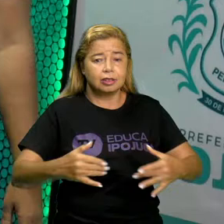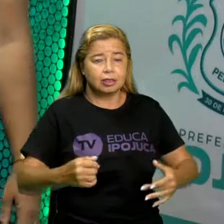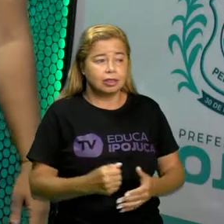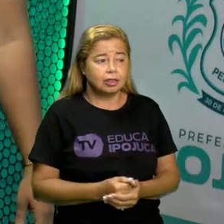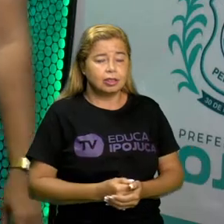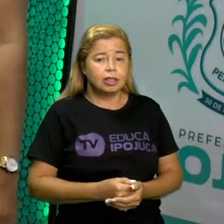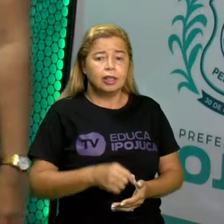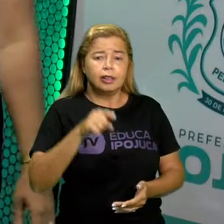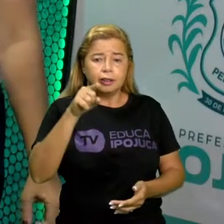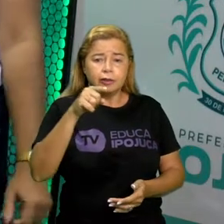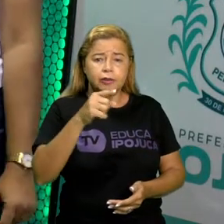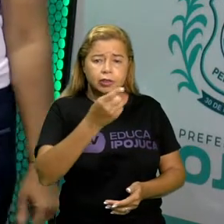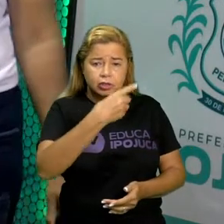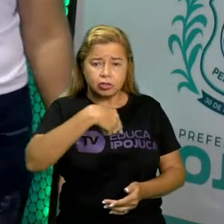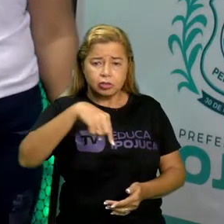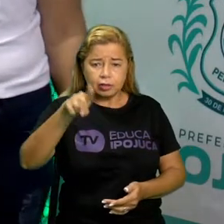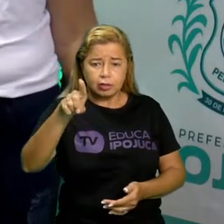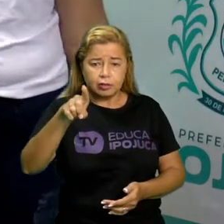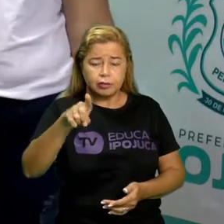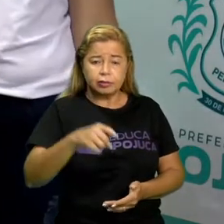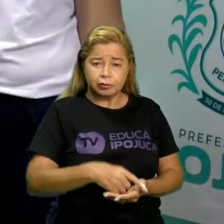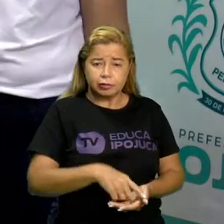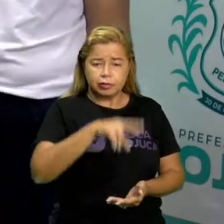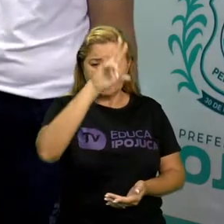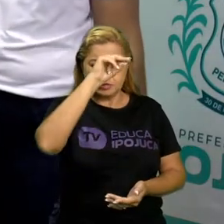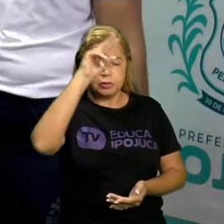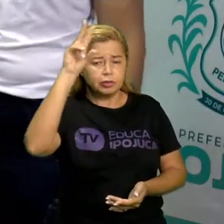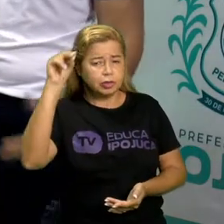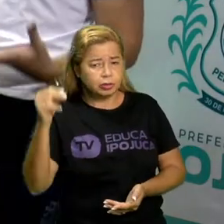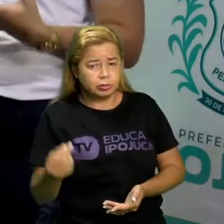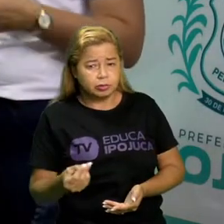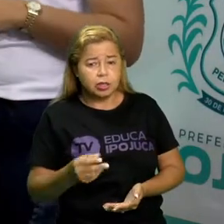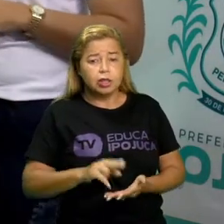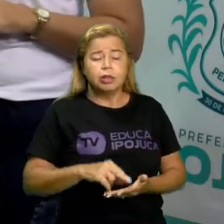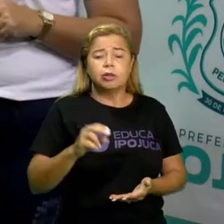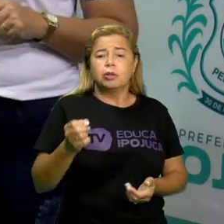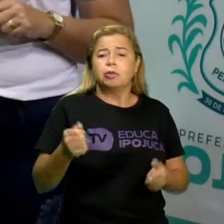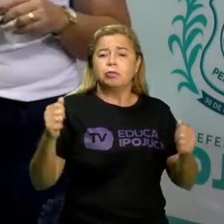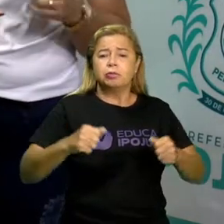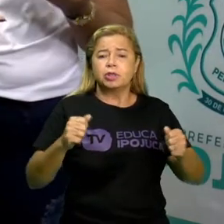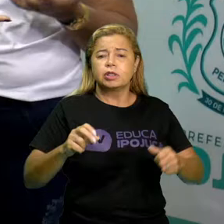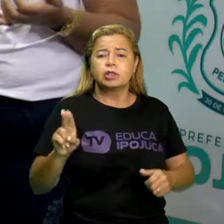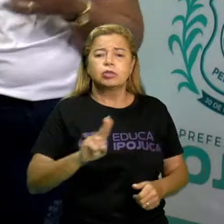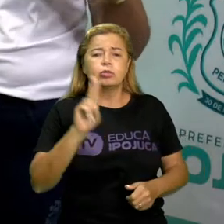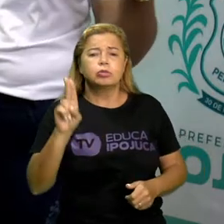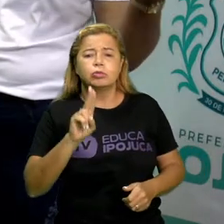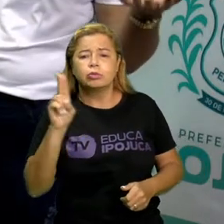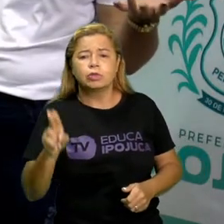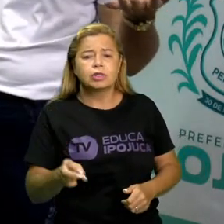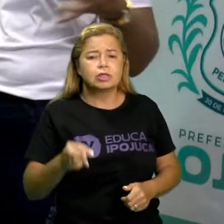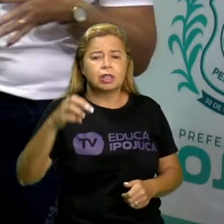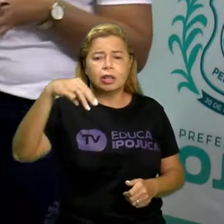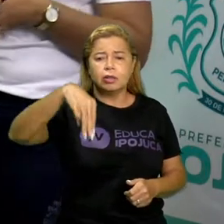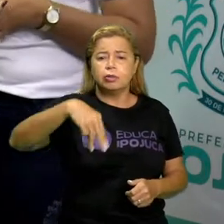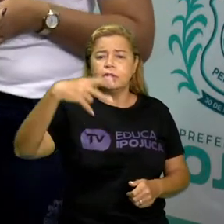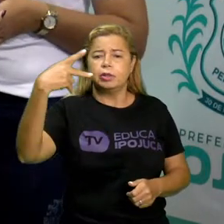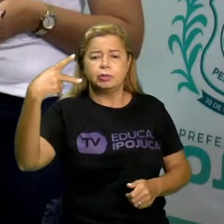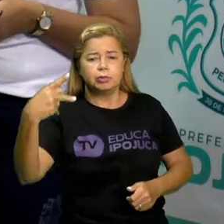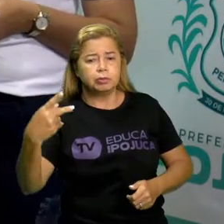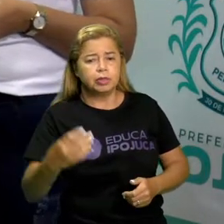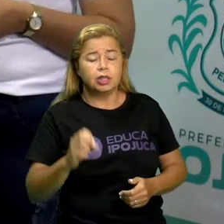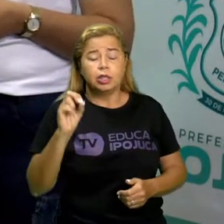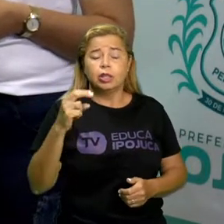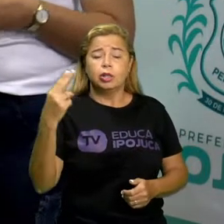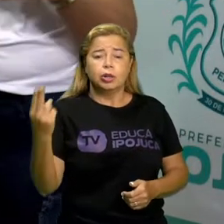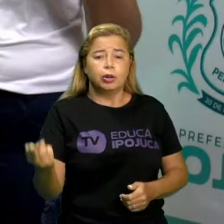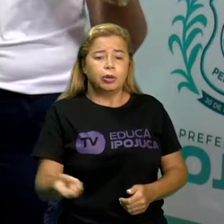algum desses locais aqui? Já precisou utilizar algum desses serviços? Da Câmara, do Ministério Público, da Delegacia, né? Que